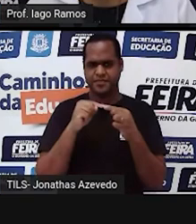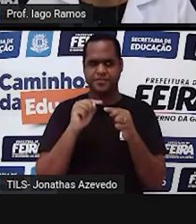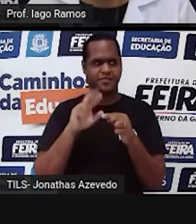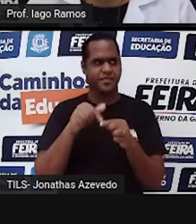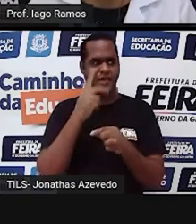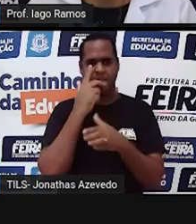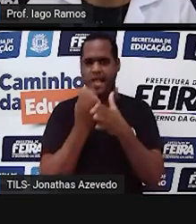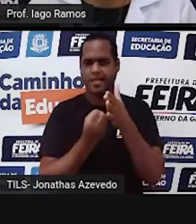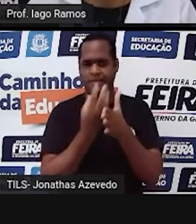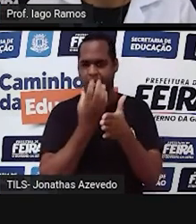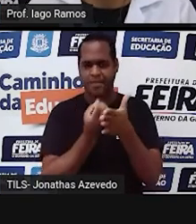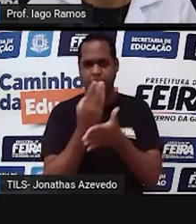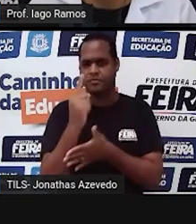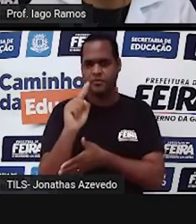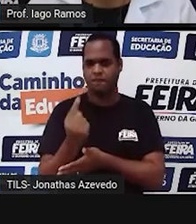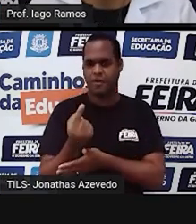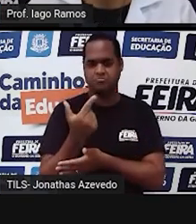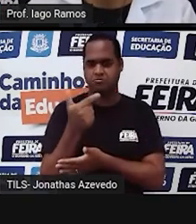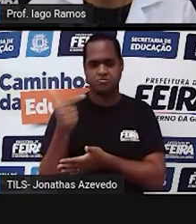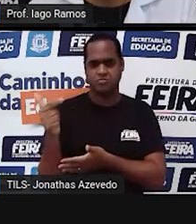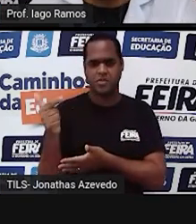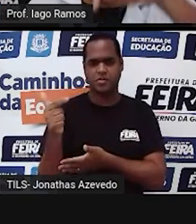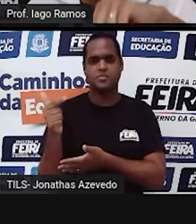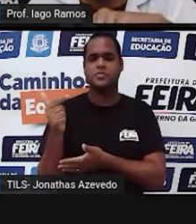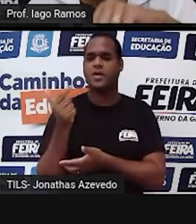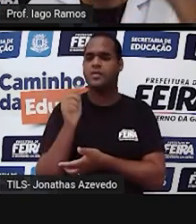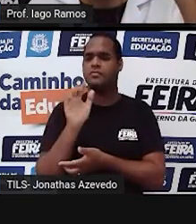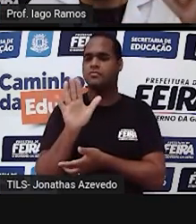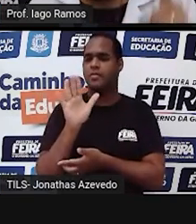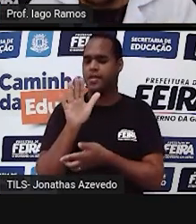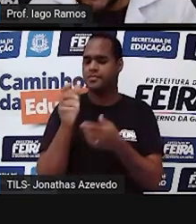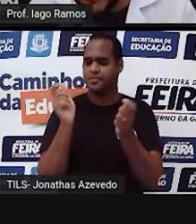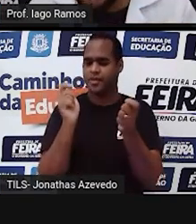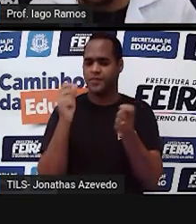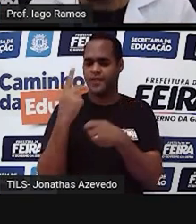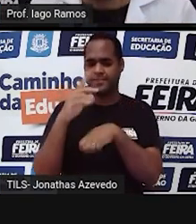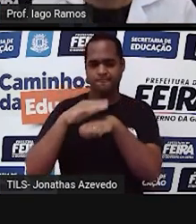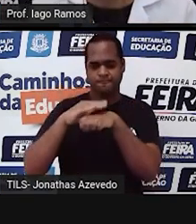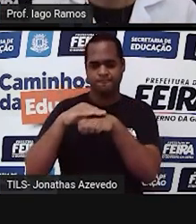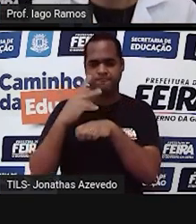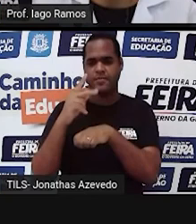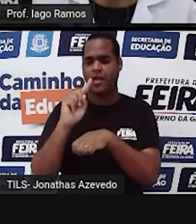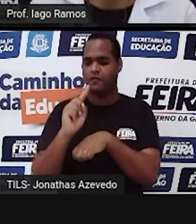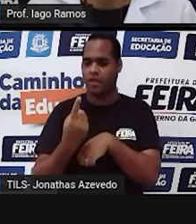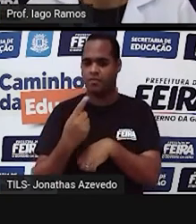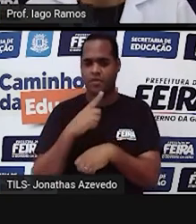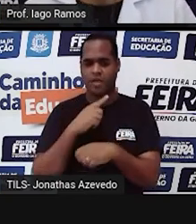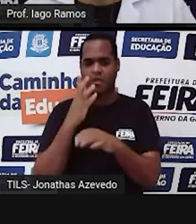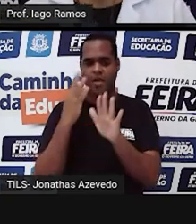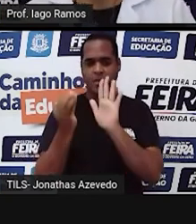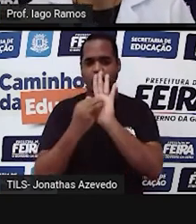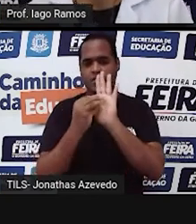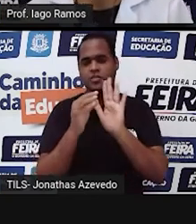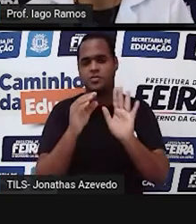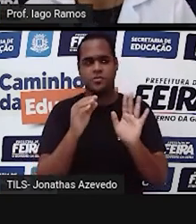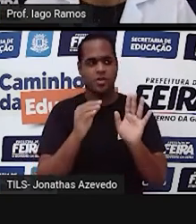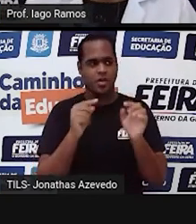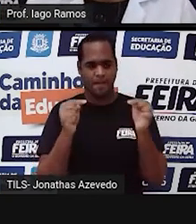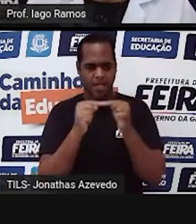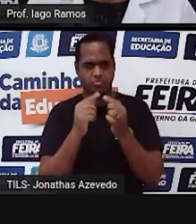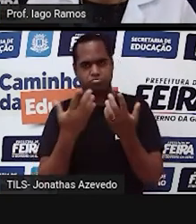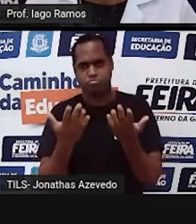não aparece vírgula ali. Certo? Mas se eu botar uma vírgulazinha ó dessa forma